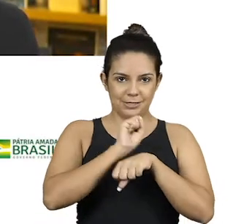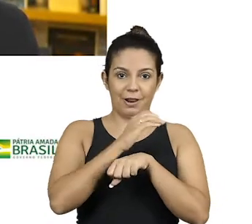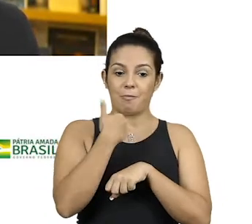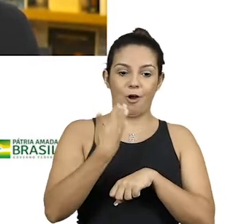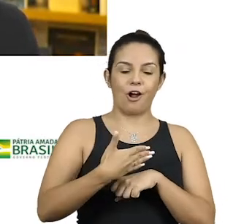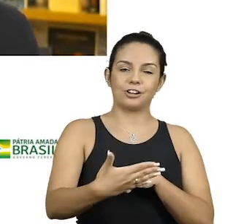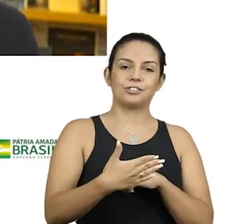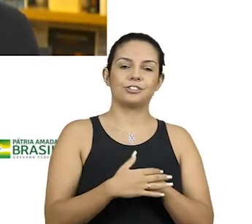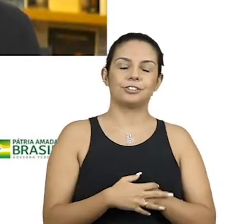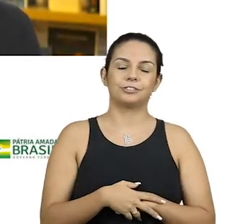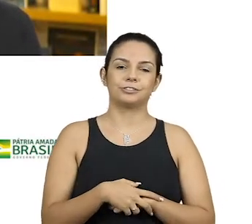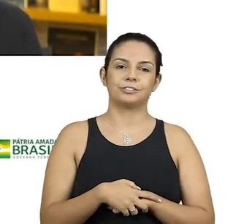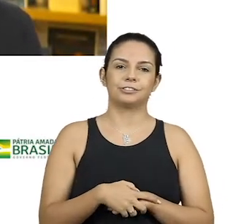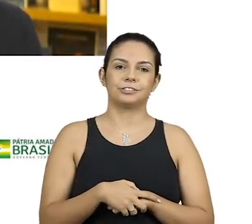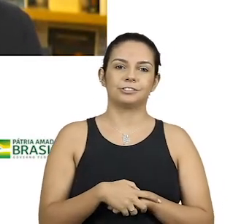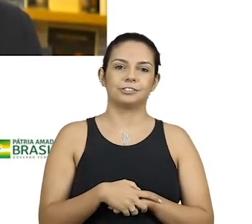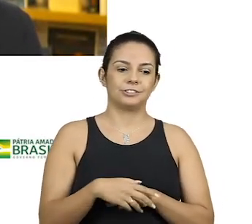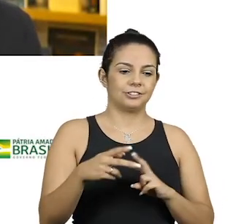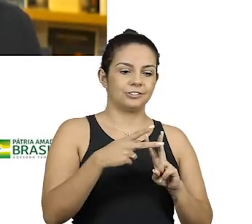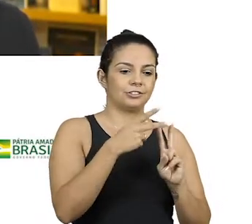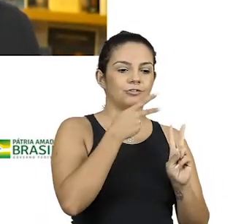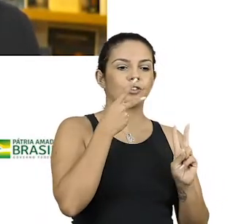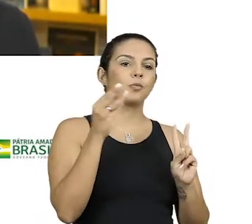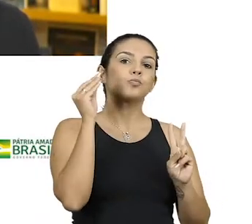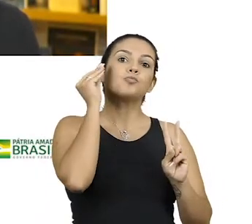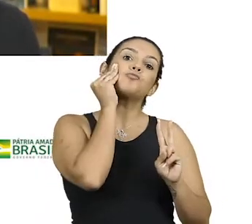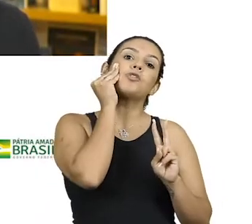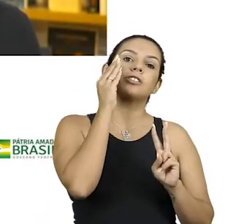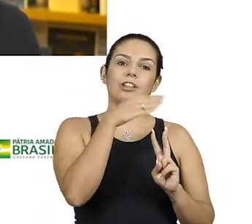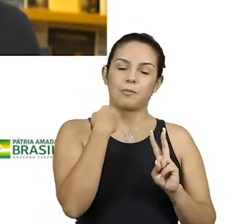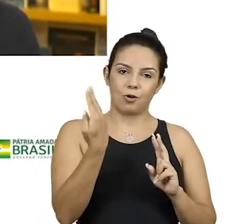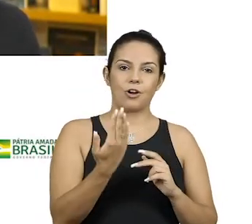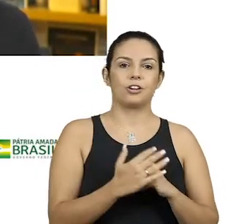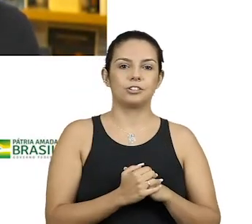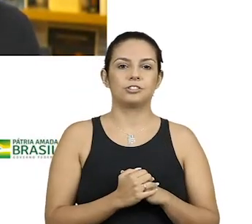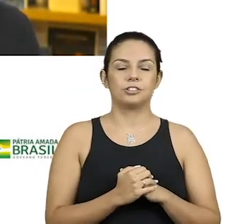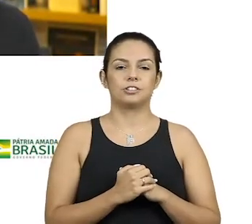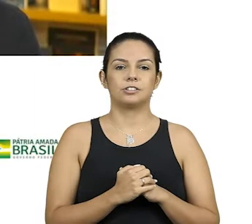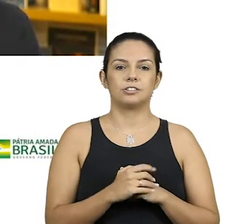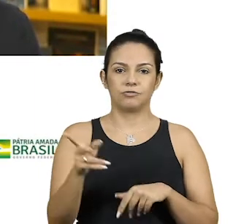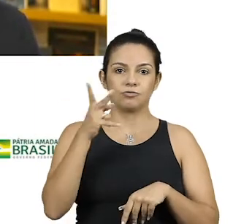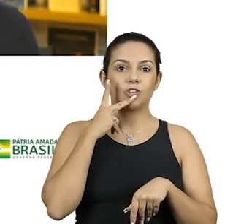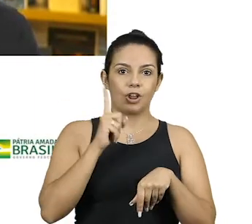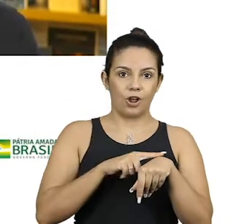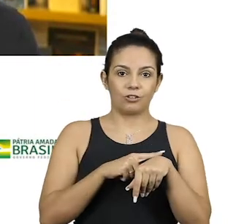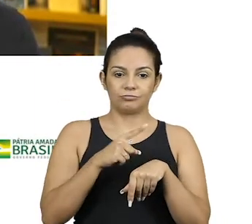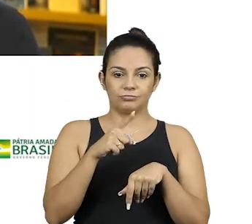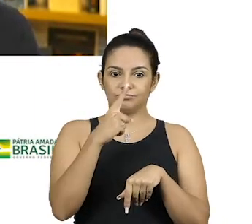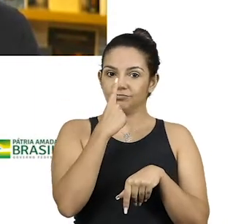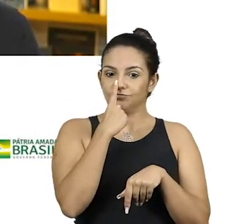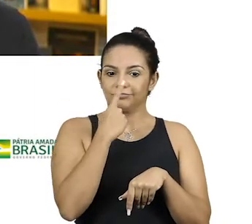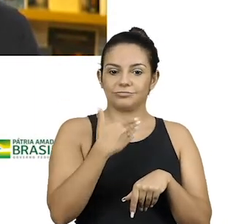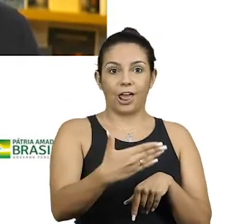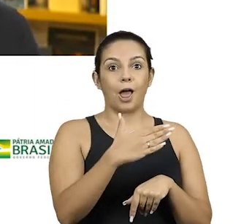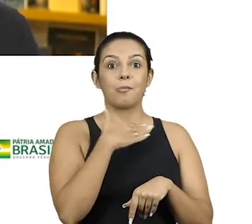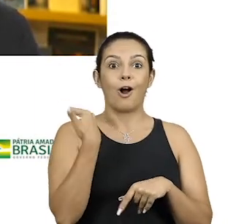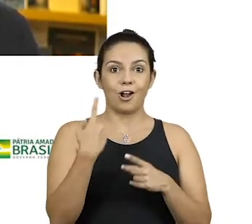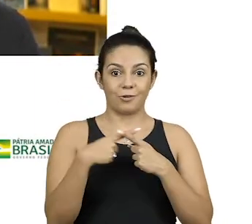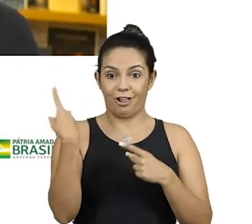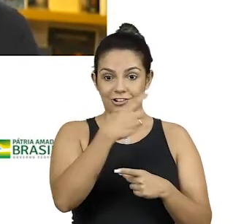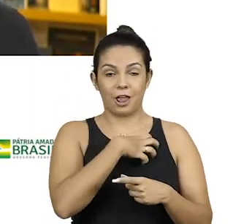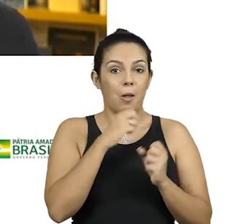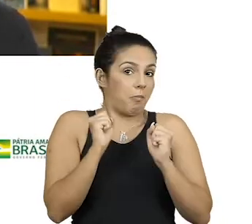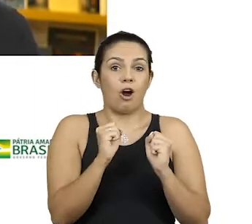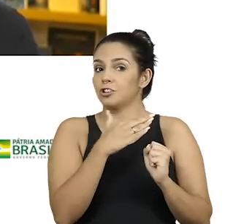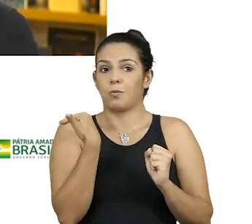dúvida... O hálito da morte, o beijo da morte. A hora íntima que se aproxima. para